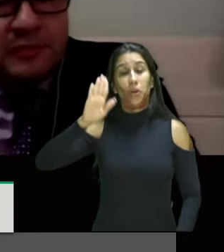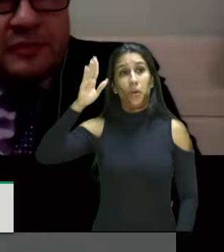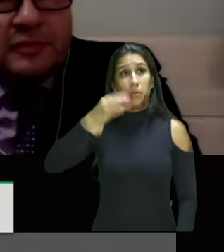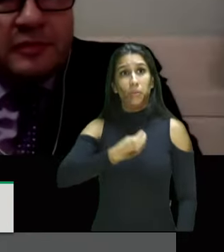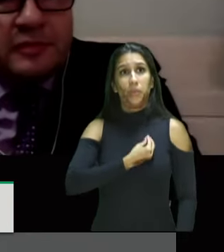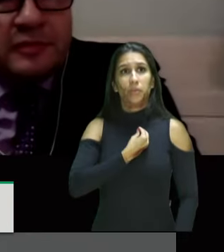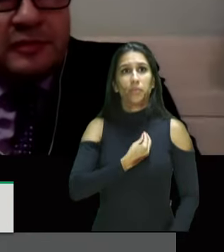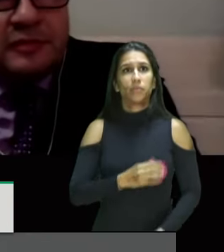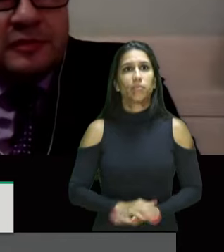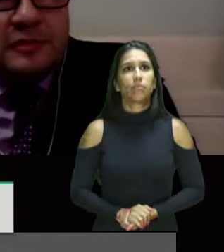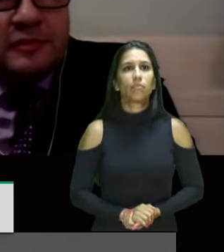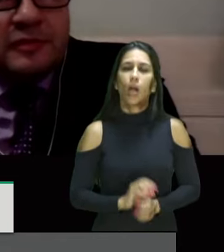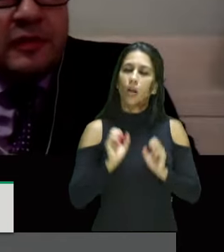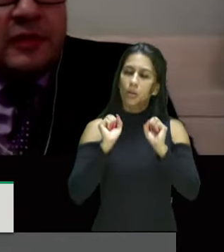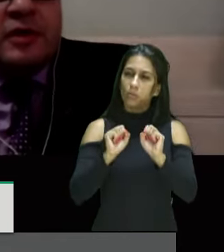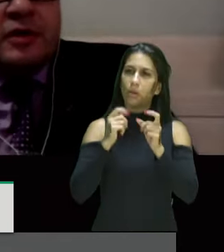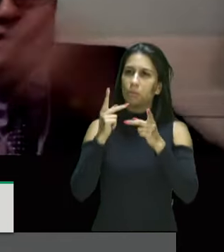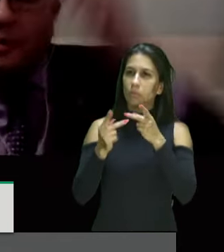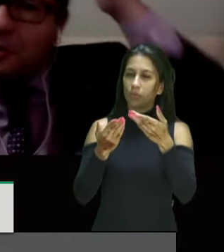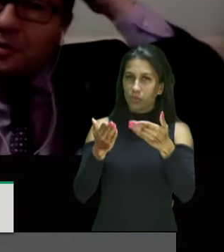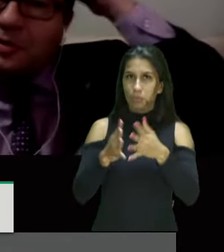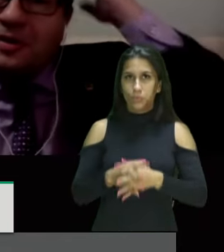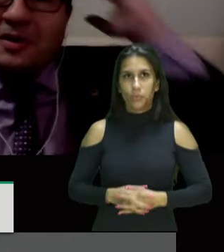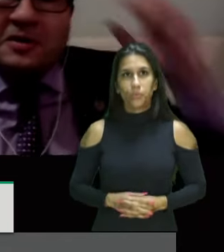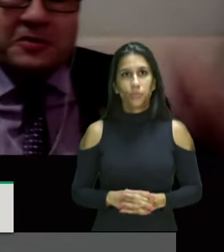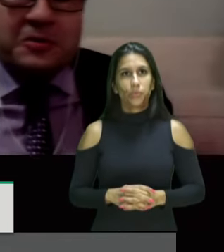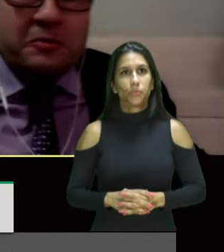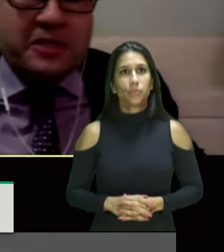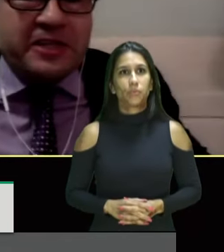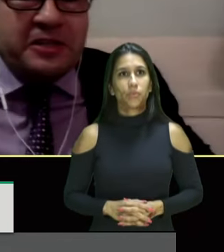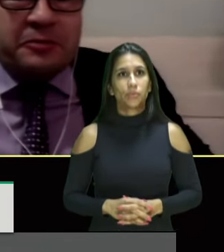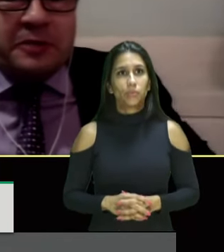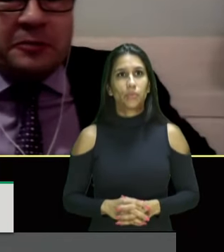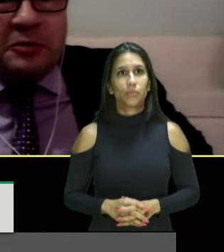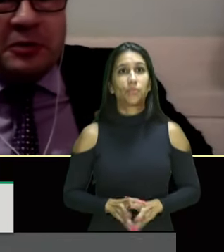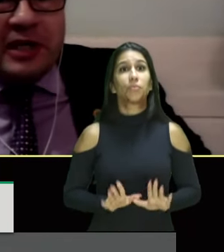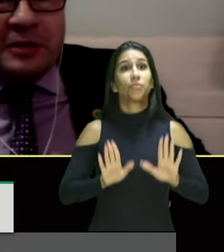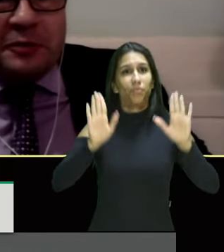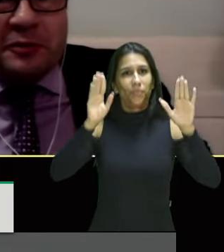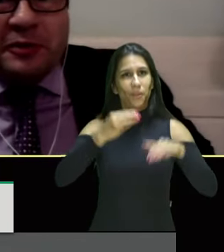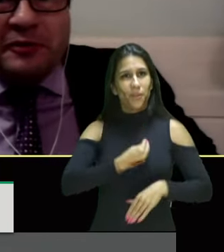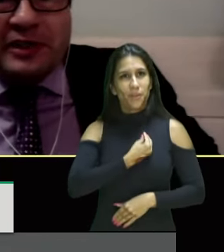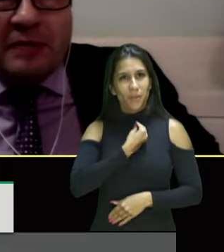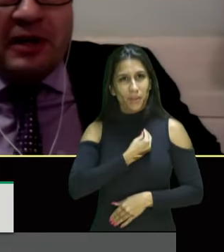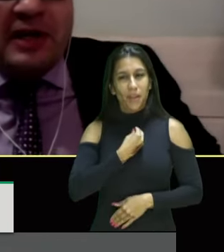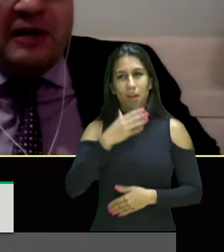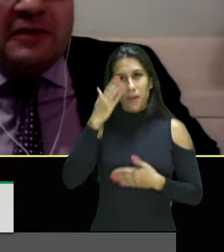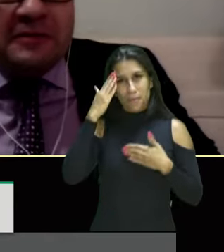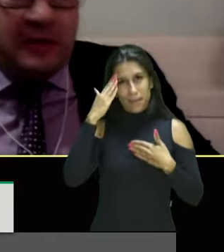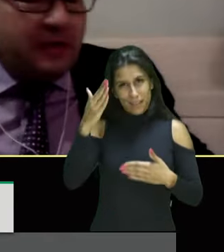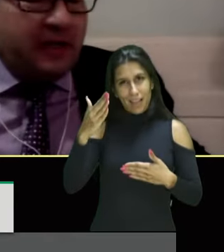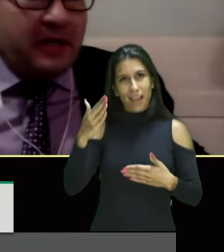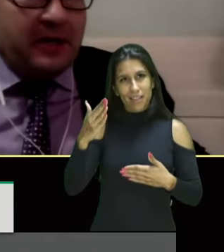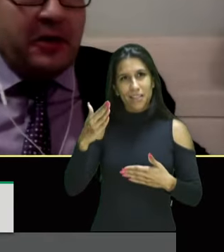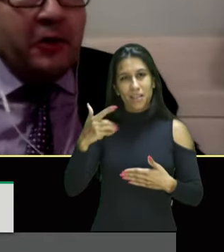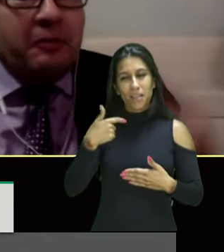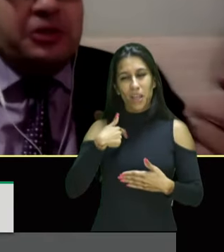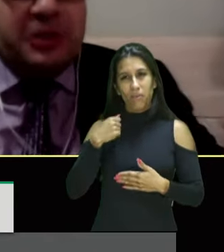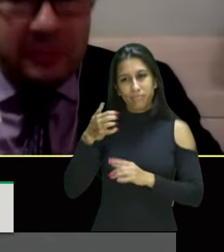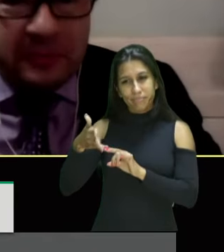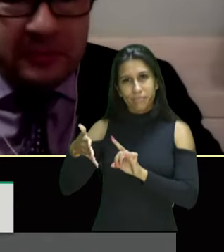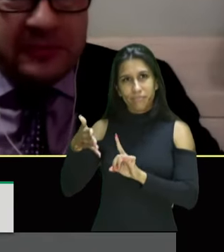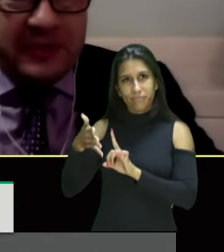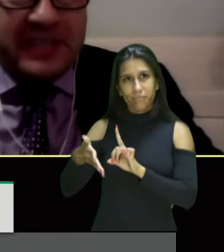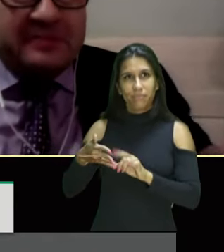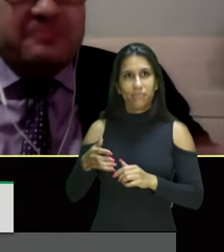então com o senhor a palavra senhor Milton Nunes estou presente deputado muito obrigado por me ofertar a palavra eu não